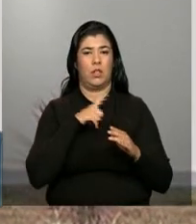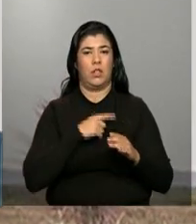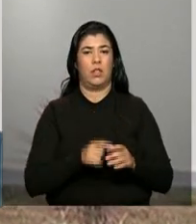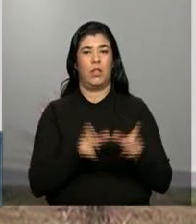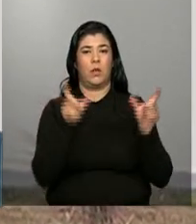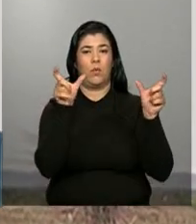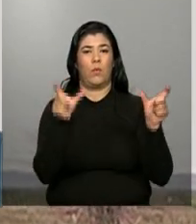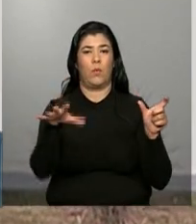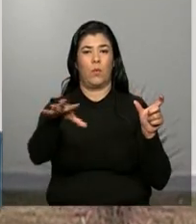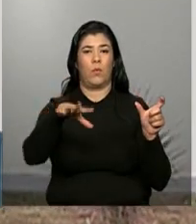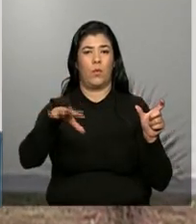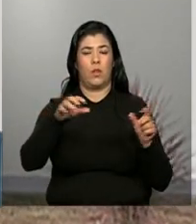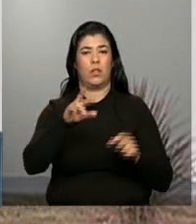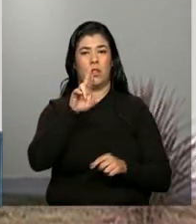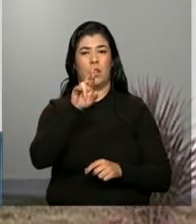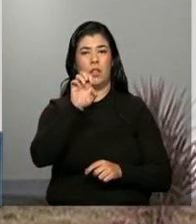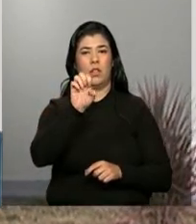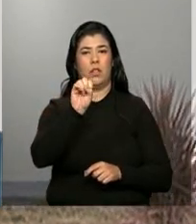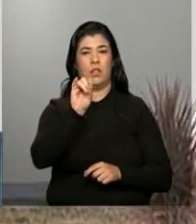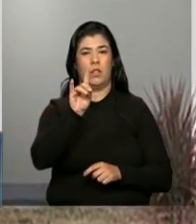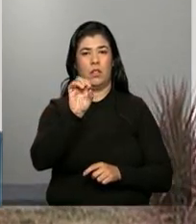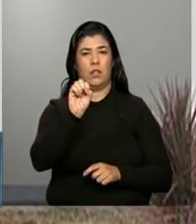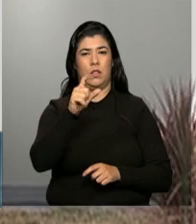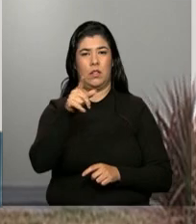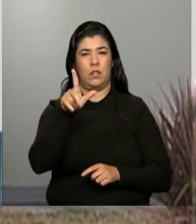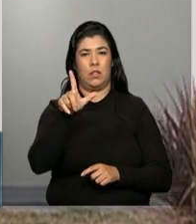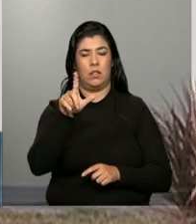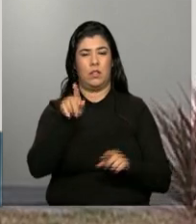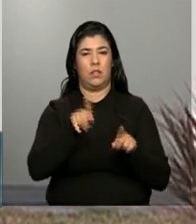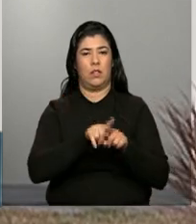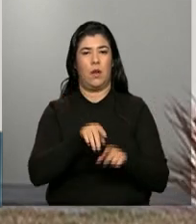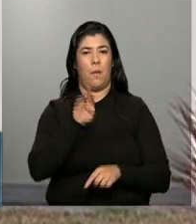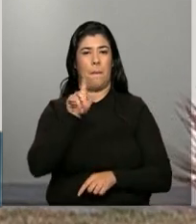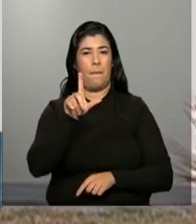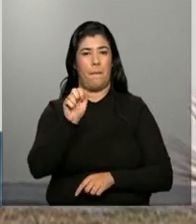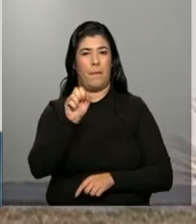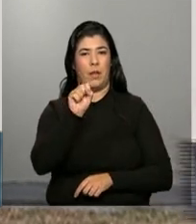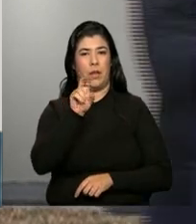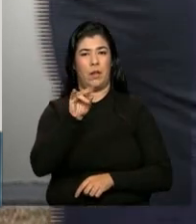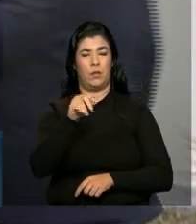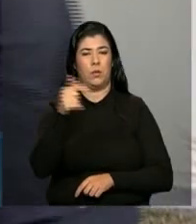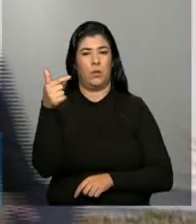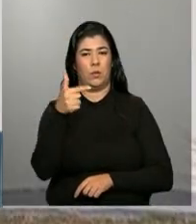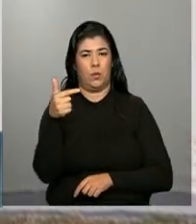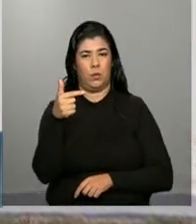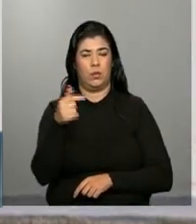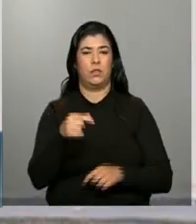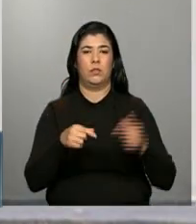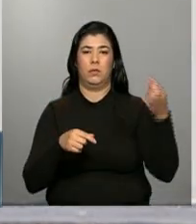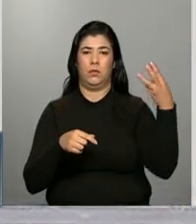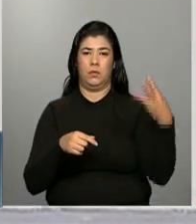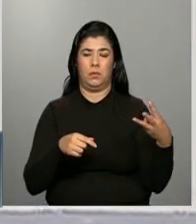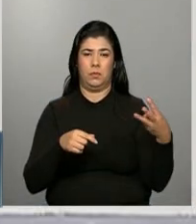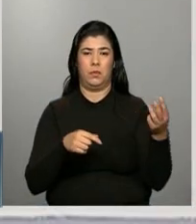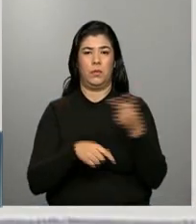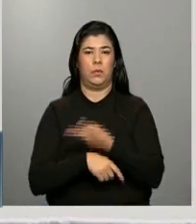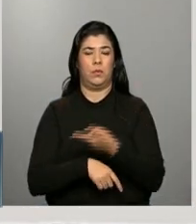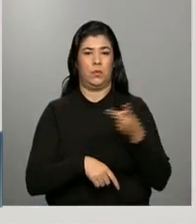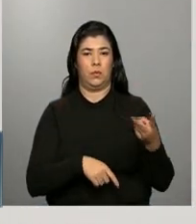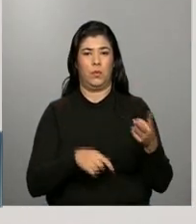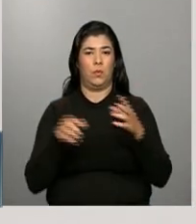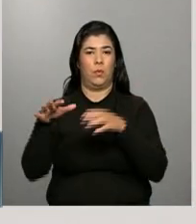residenciais, Residencial Bela Suíça 2 e Residencial Bela Suíça 3. Os dois